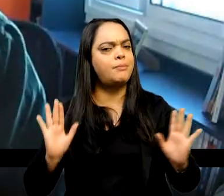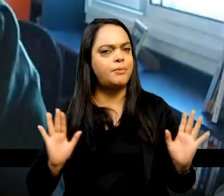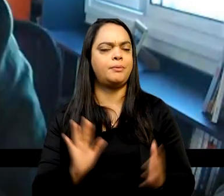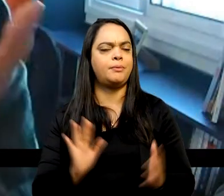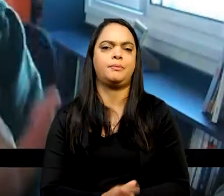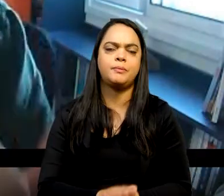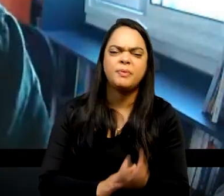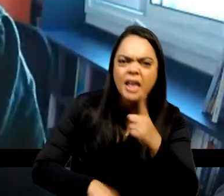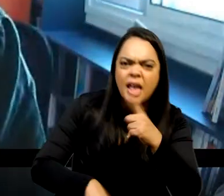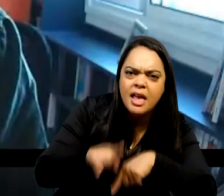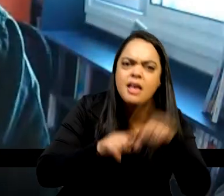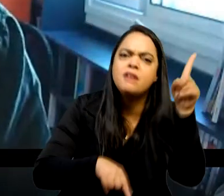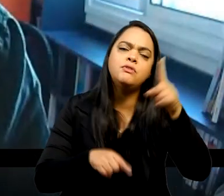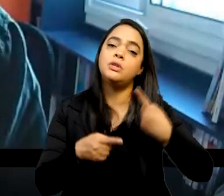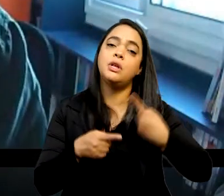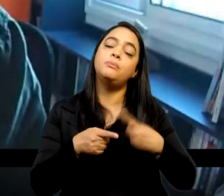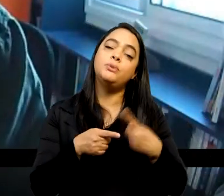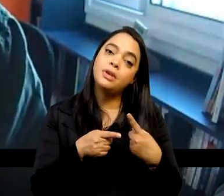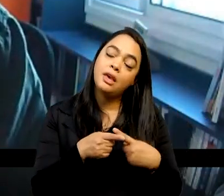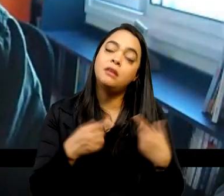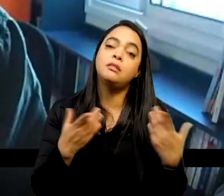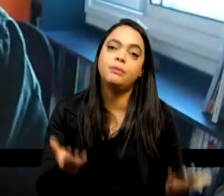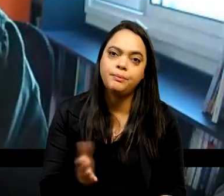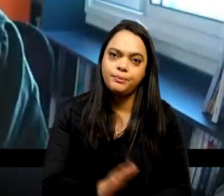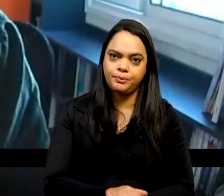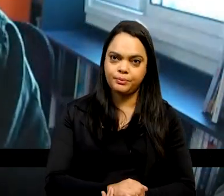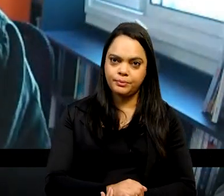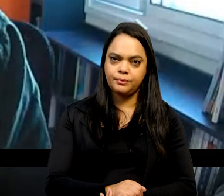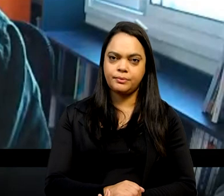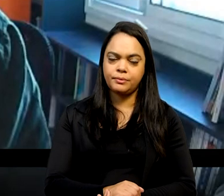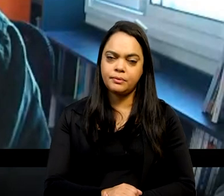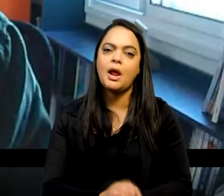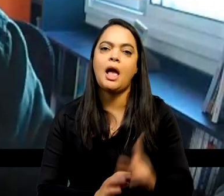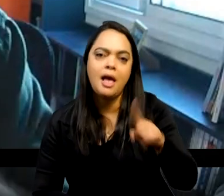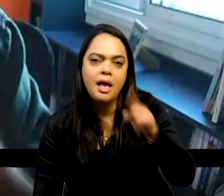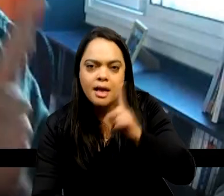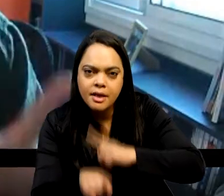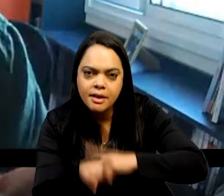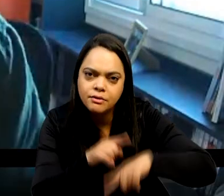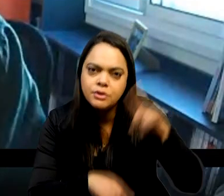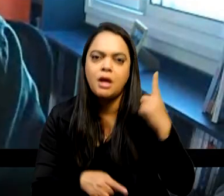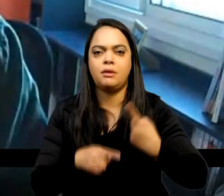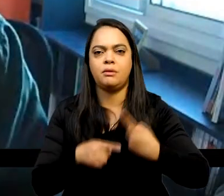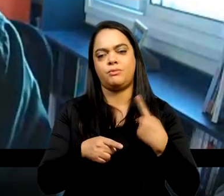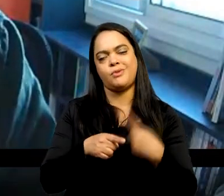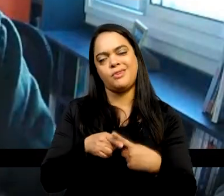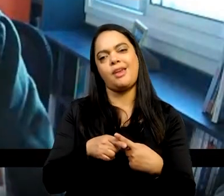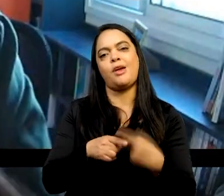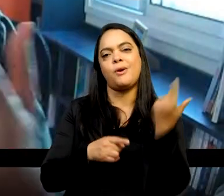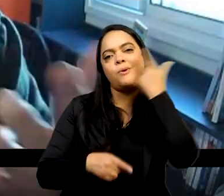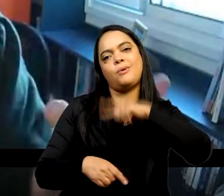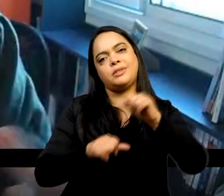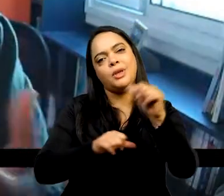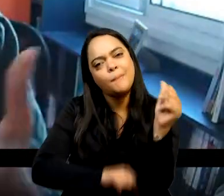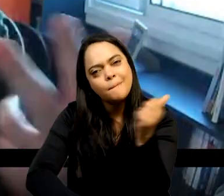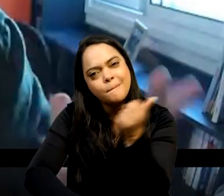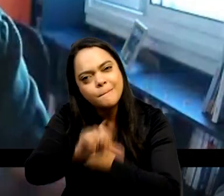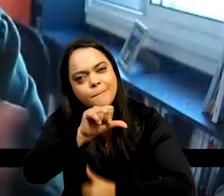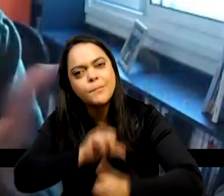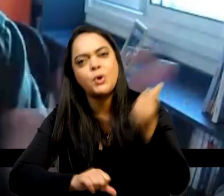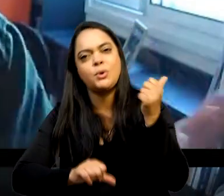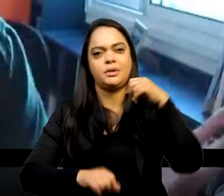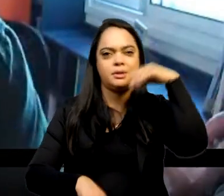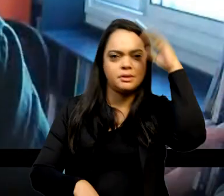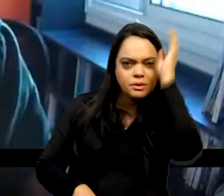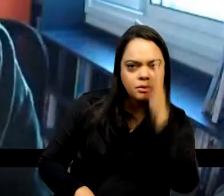Não porque eles se chamavam de revolucionários, mas foi revolucionário porque implicou uma grande mudança. A fundação de um Estado, de uma